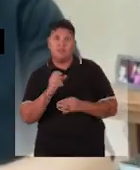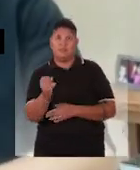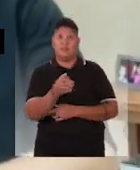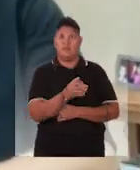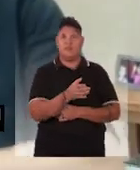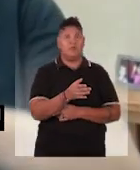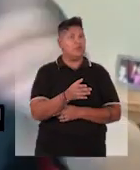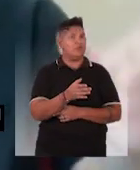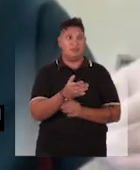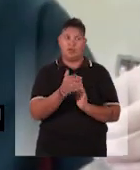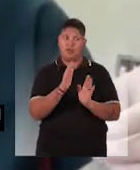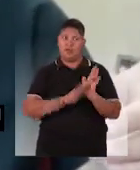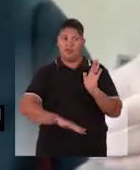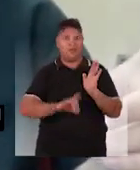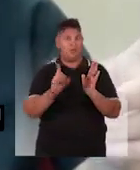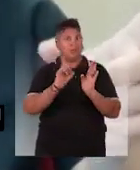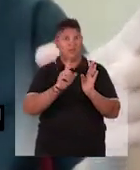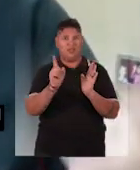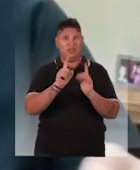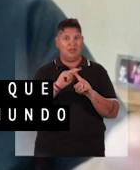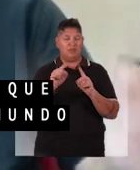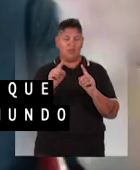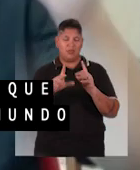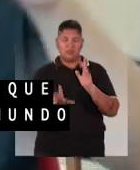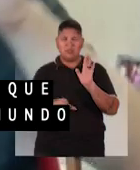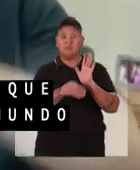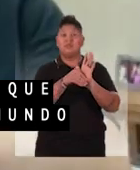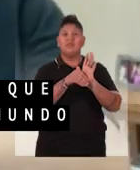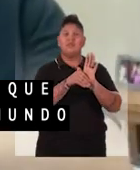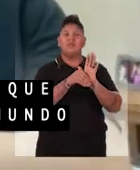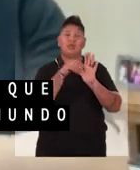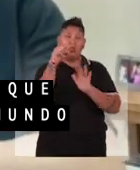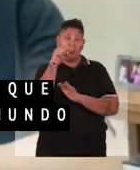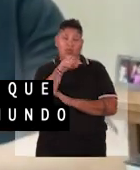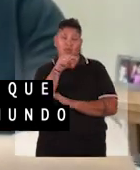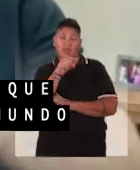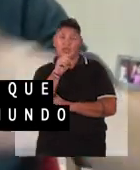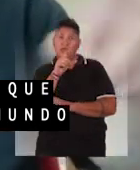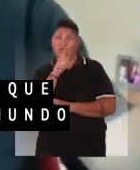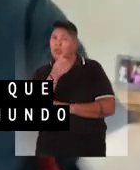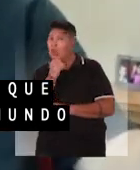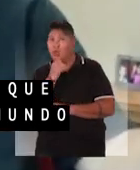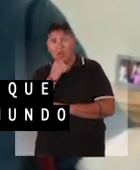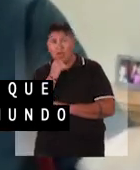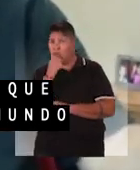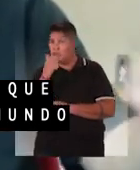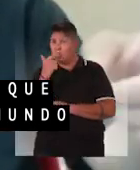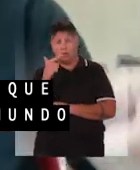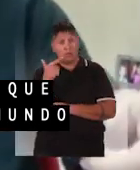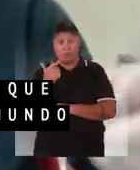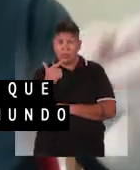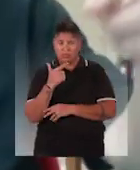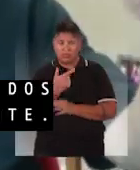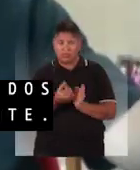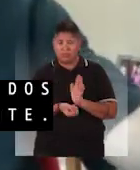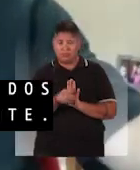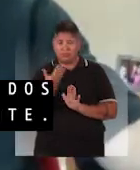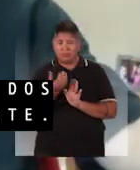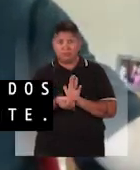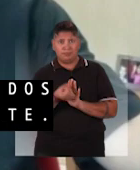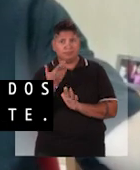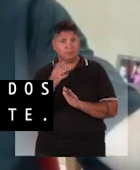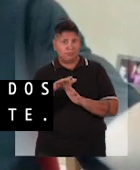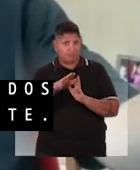modernizado, não para retirar direitos, mas sim para incluir aqueles que estão excluídos pelo mundo da